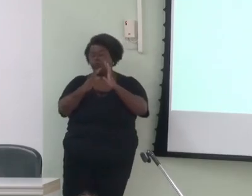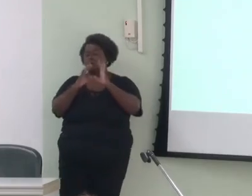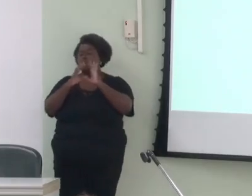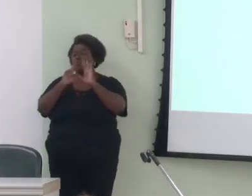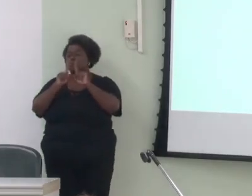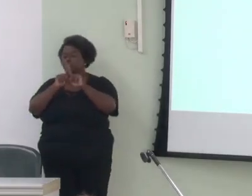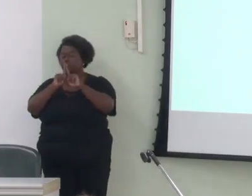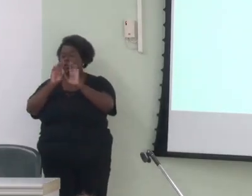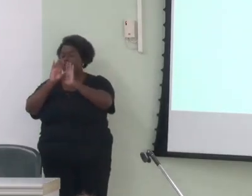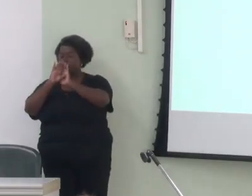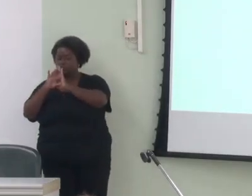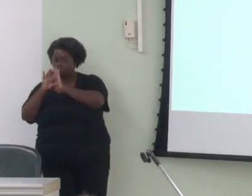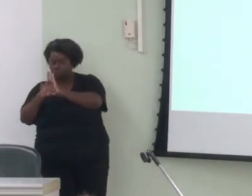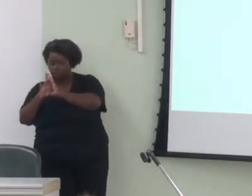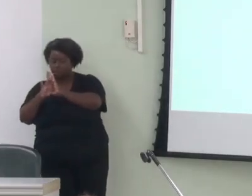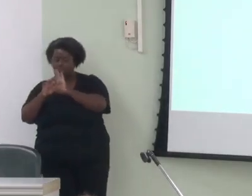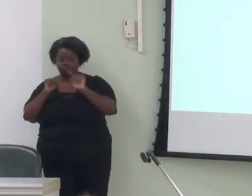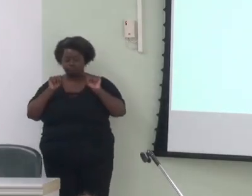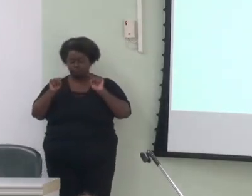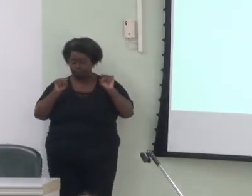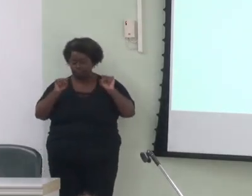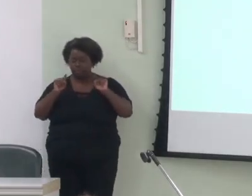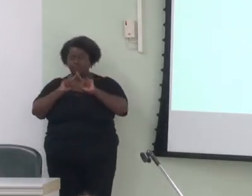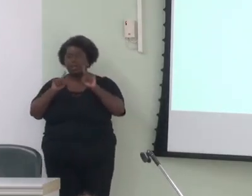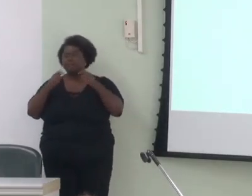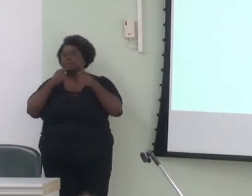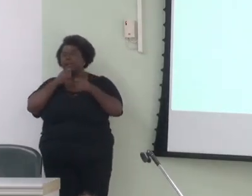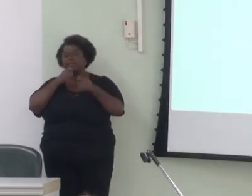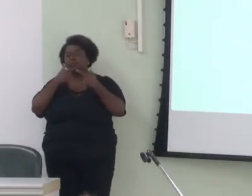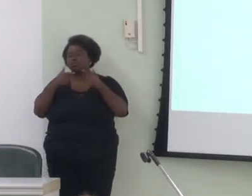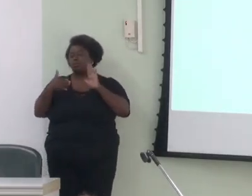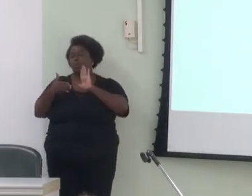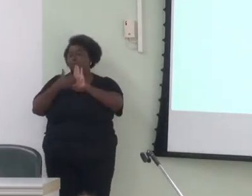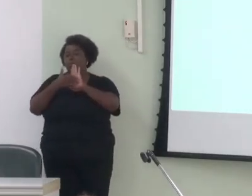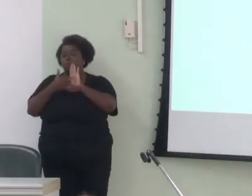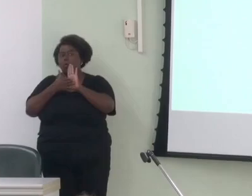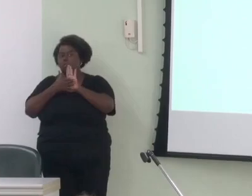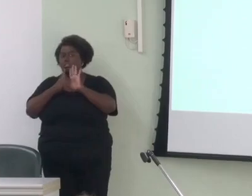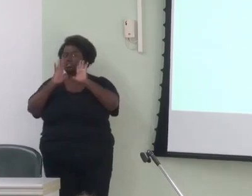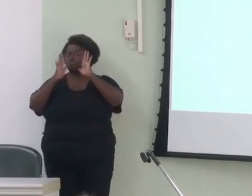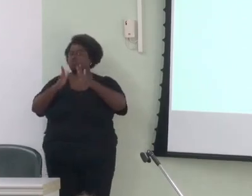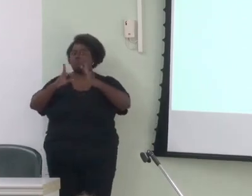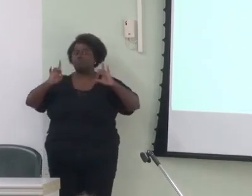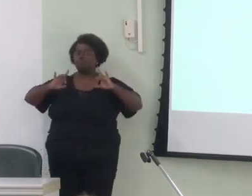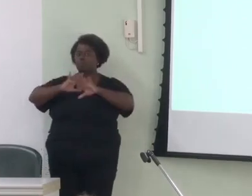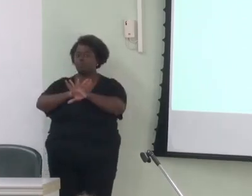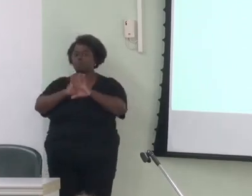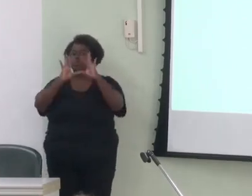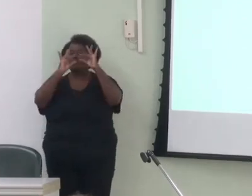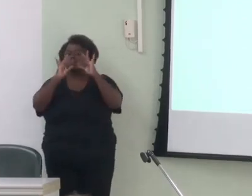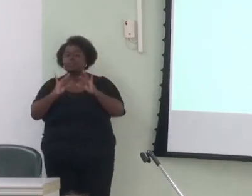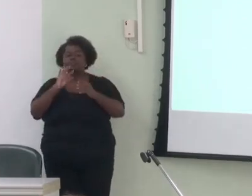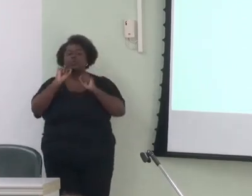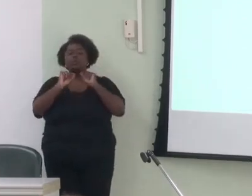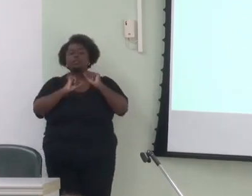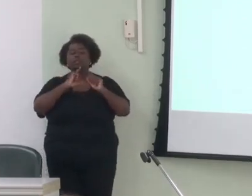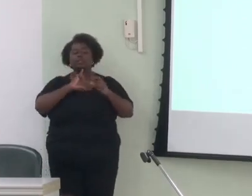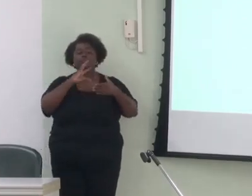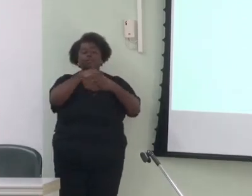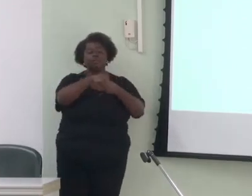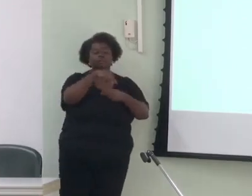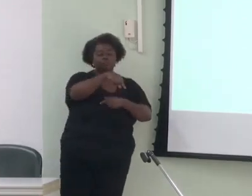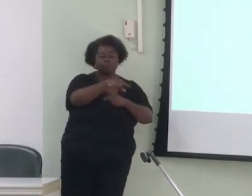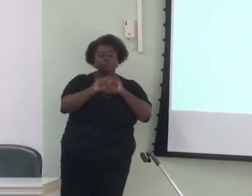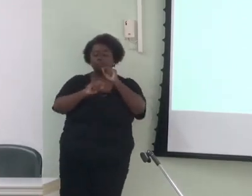definitiva e nem mesmo madura o bastante para descrever o que acontece lá. O que se faz é tratar